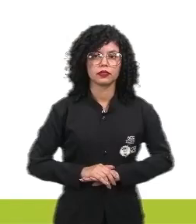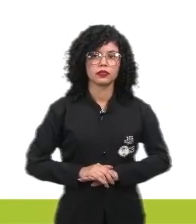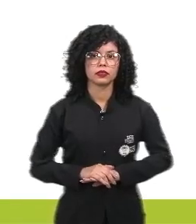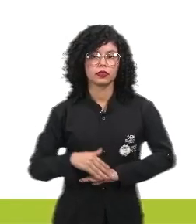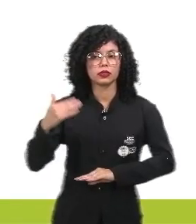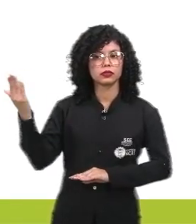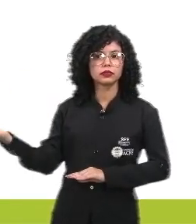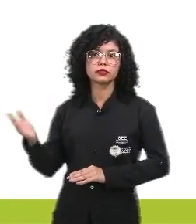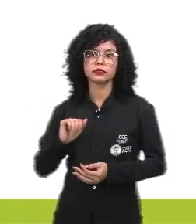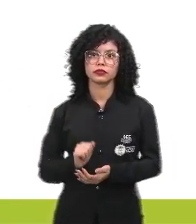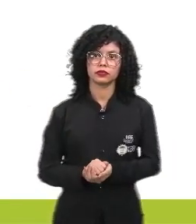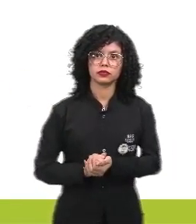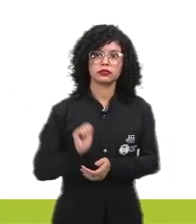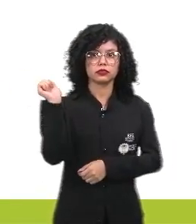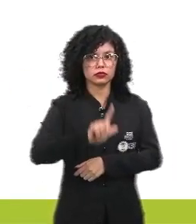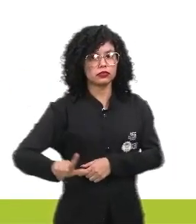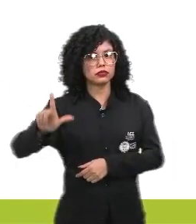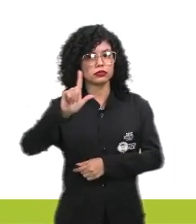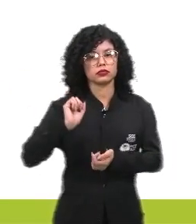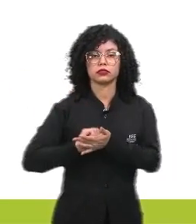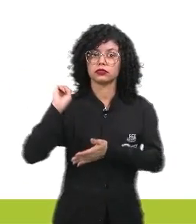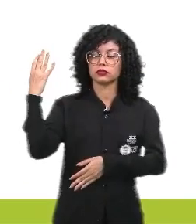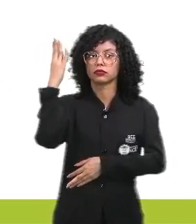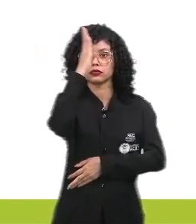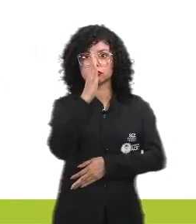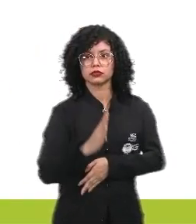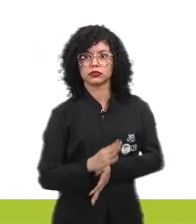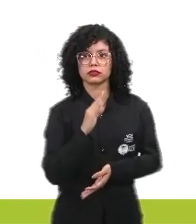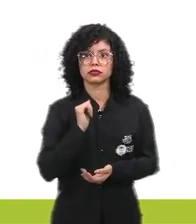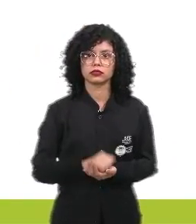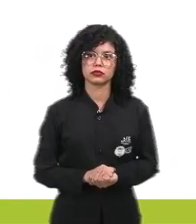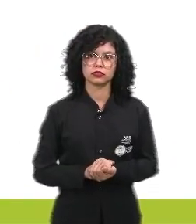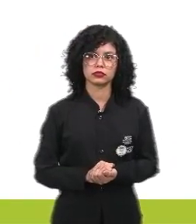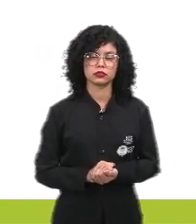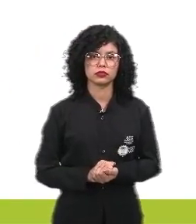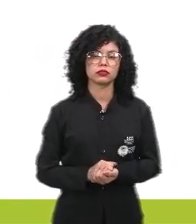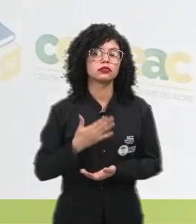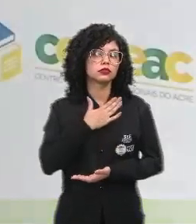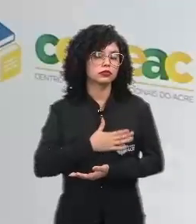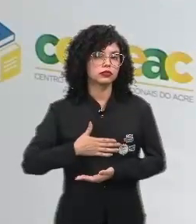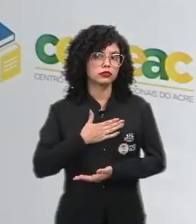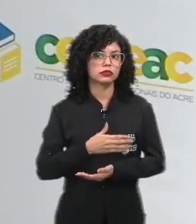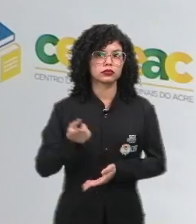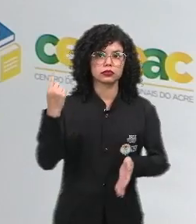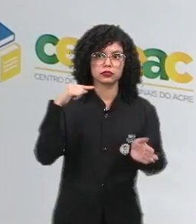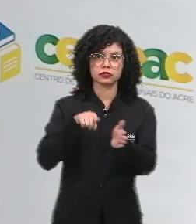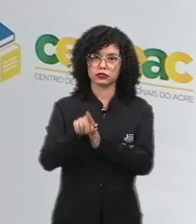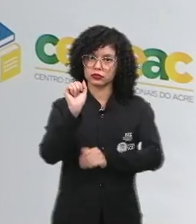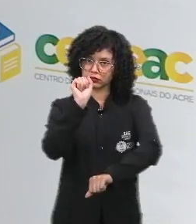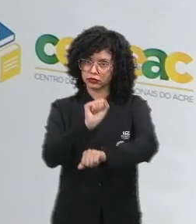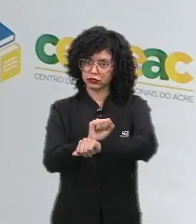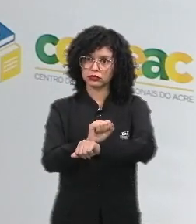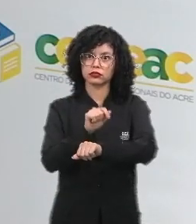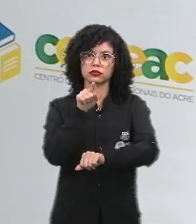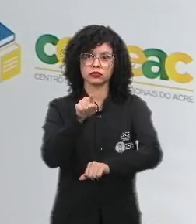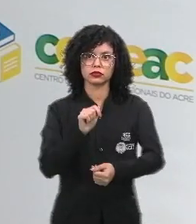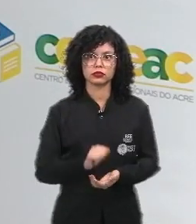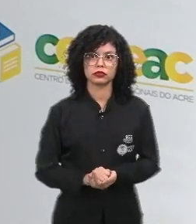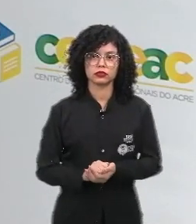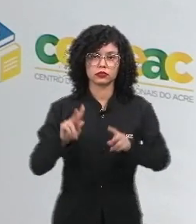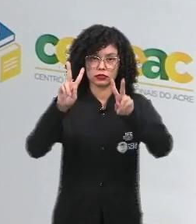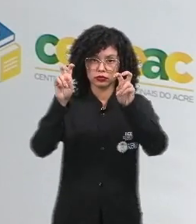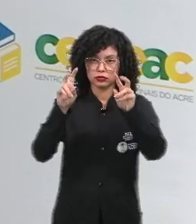Aqui, trata-se de uma literatura ocorrida no Brasil. Eu gostaria de fazer uma pausa aqui para o